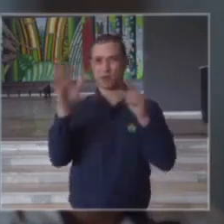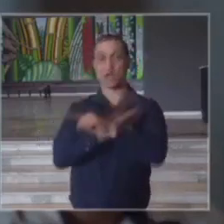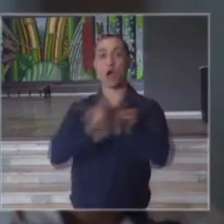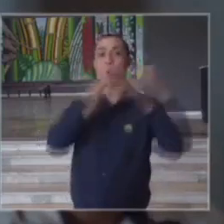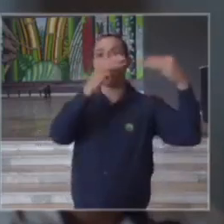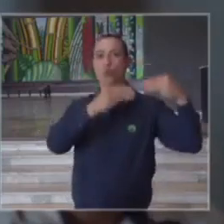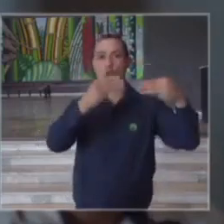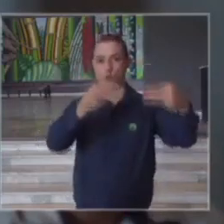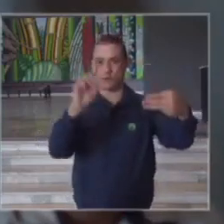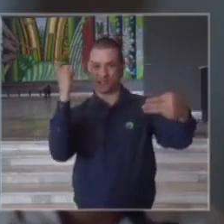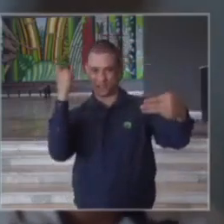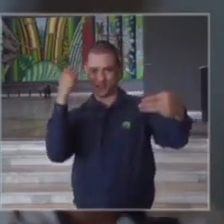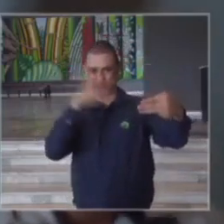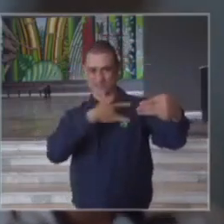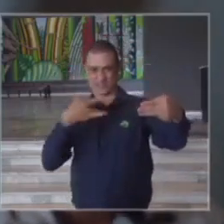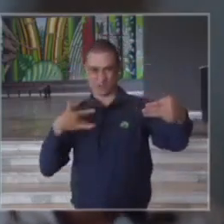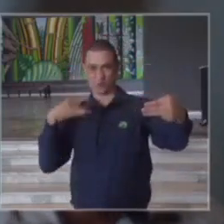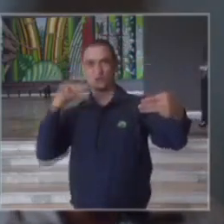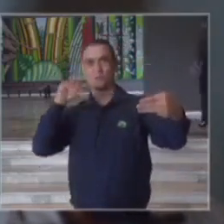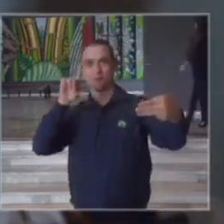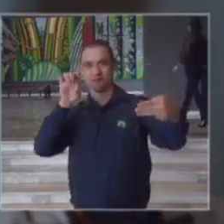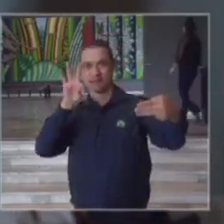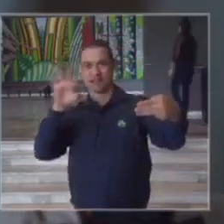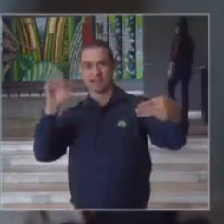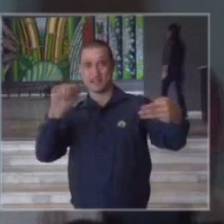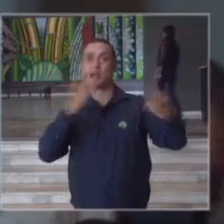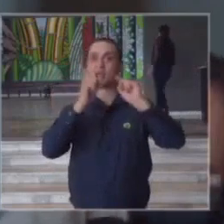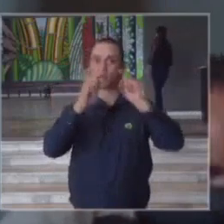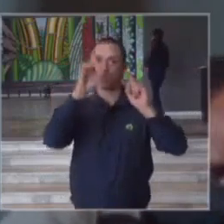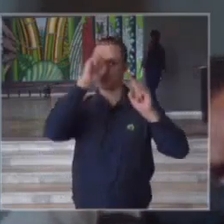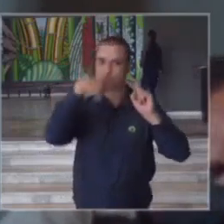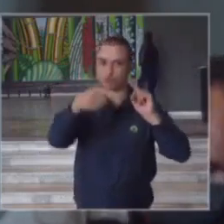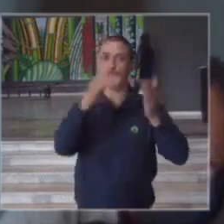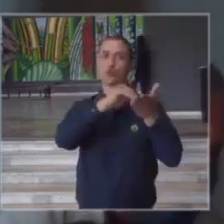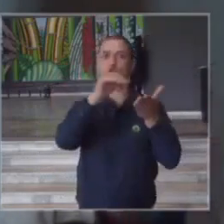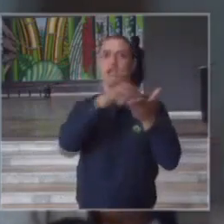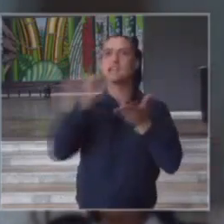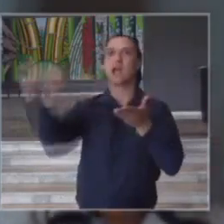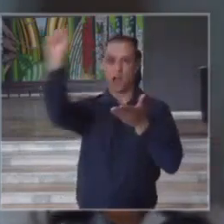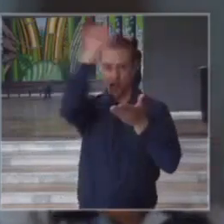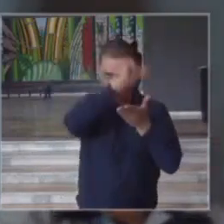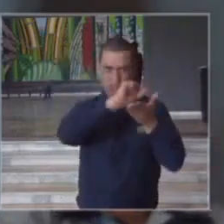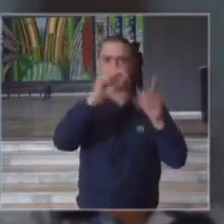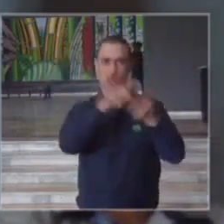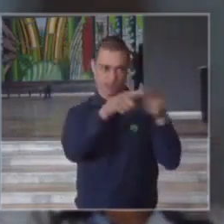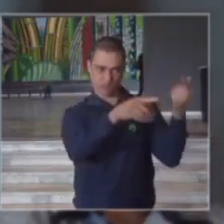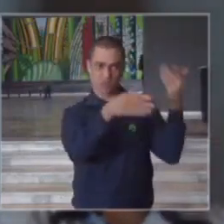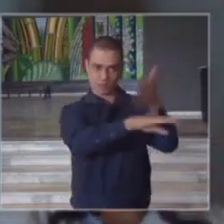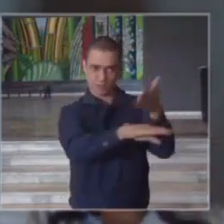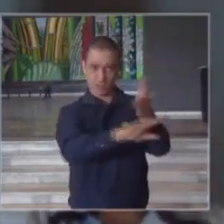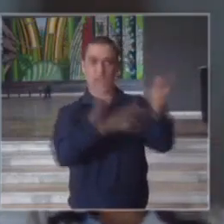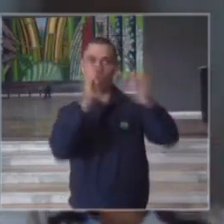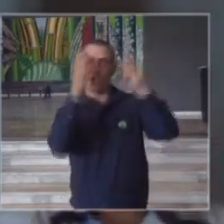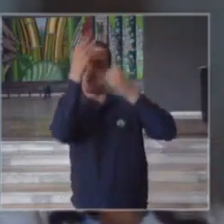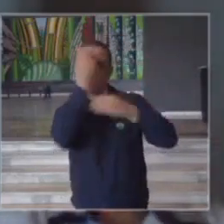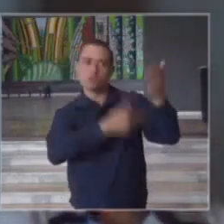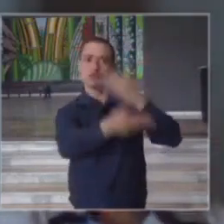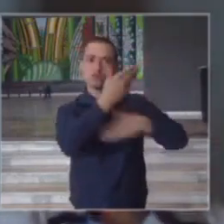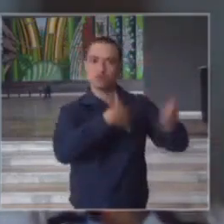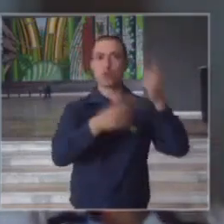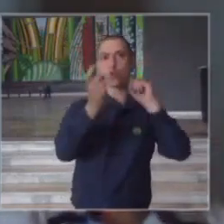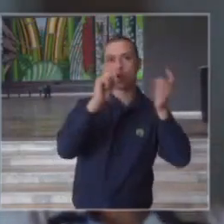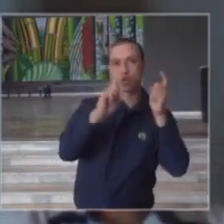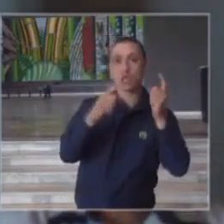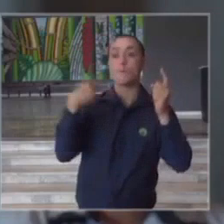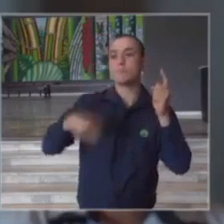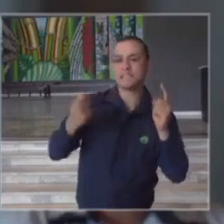ministro anterior da saúde ele fazia reuniões constantes com os secretários com o senhor também para troca de informações para pedido